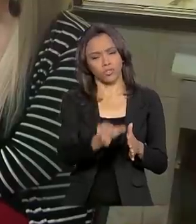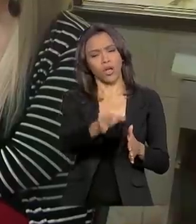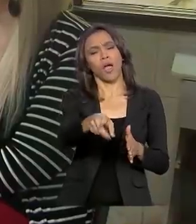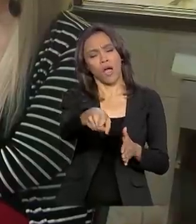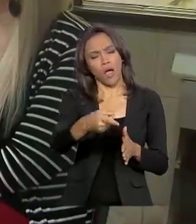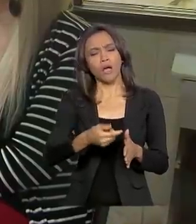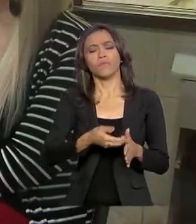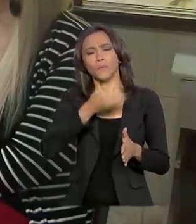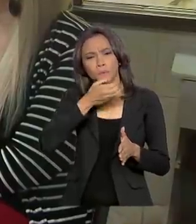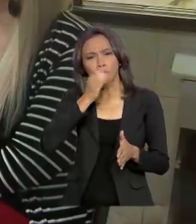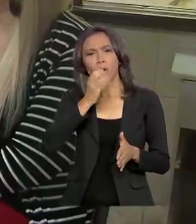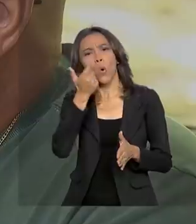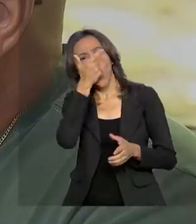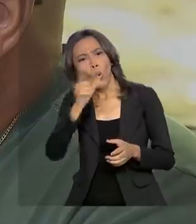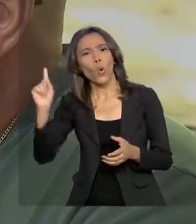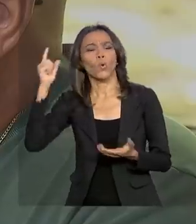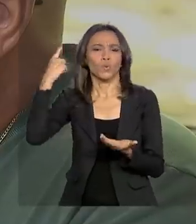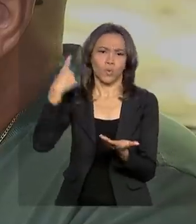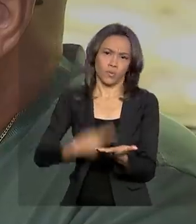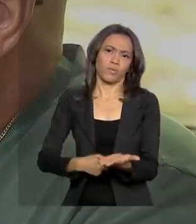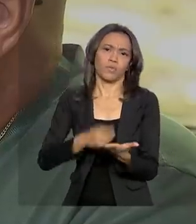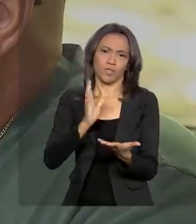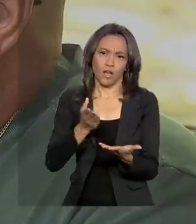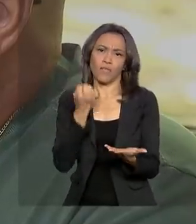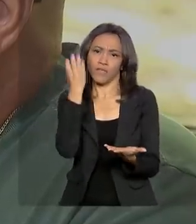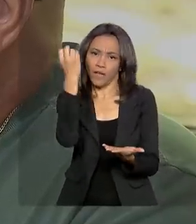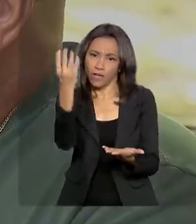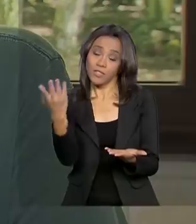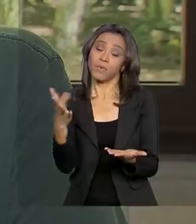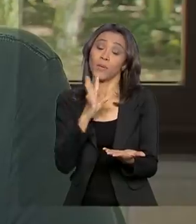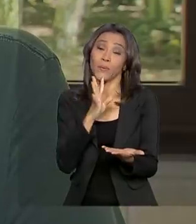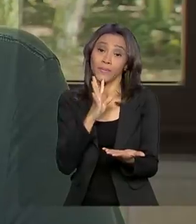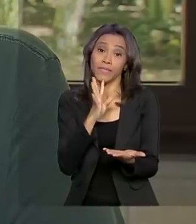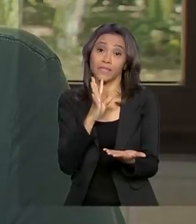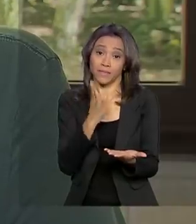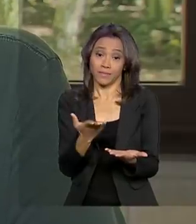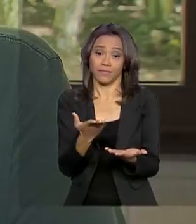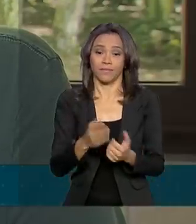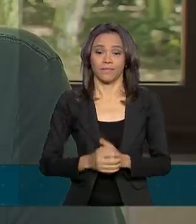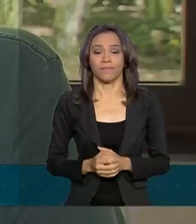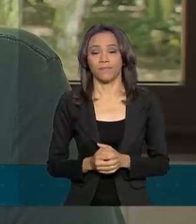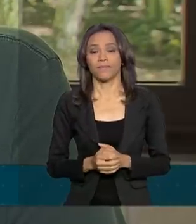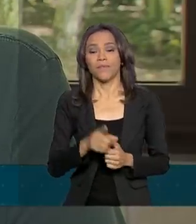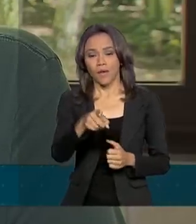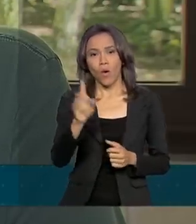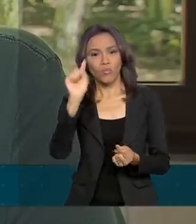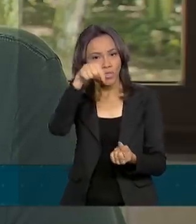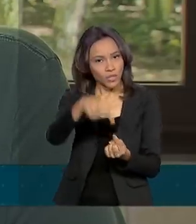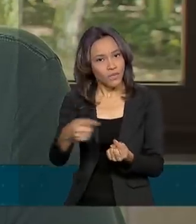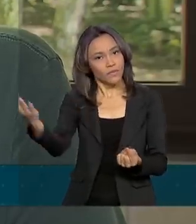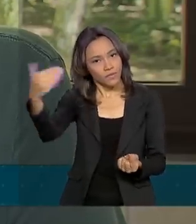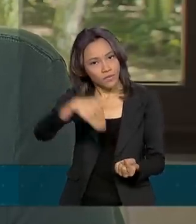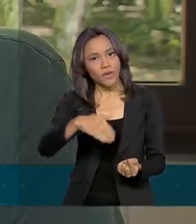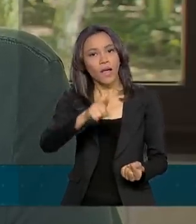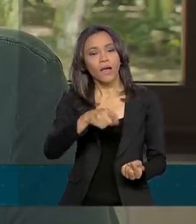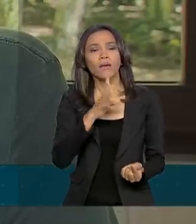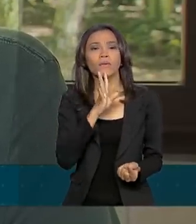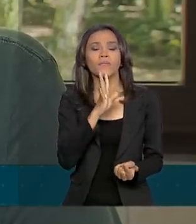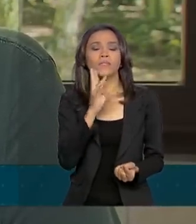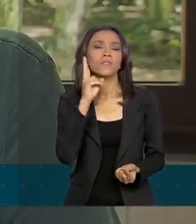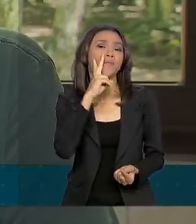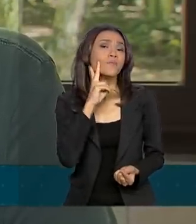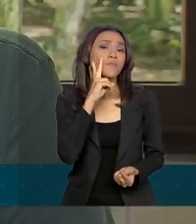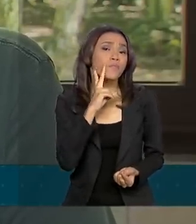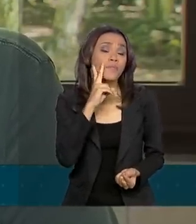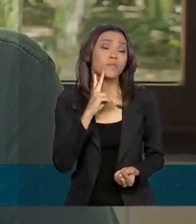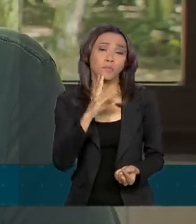já programou outra viagem para conhecer ainda mais o produto. O objetivo é conhecer os vinhos, vinícolas. Principalmente essas